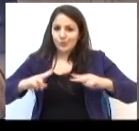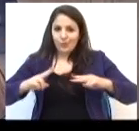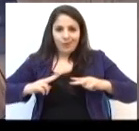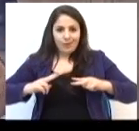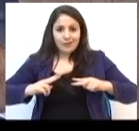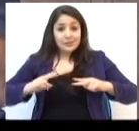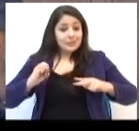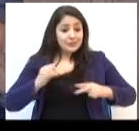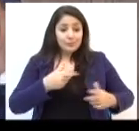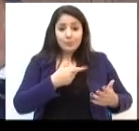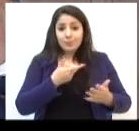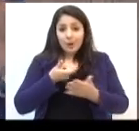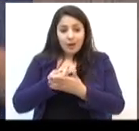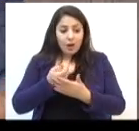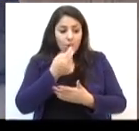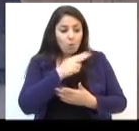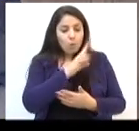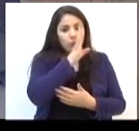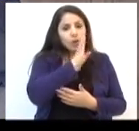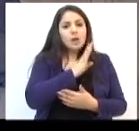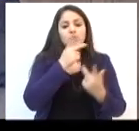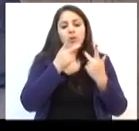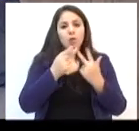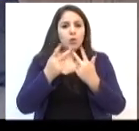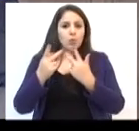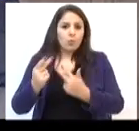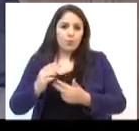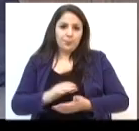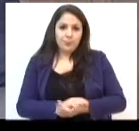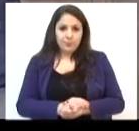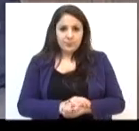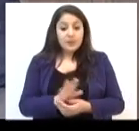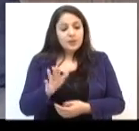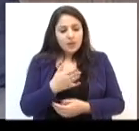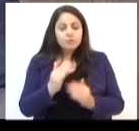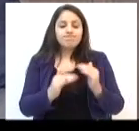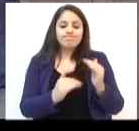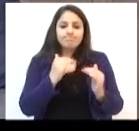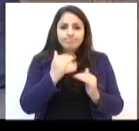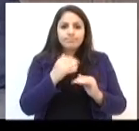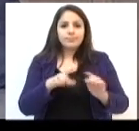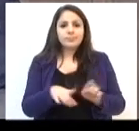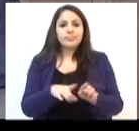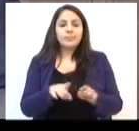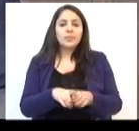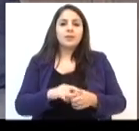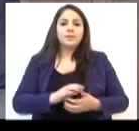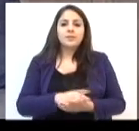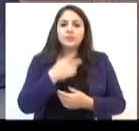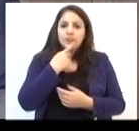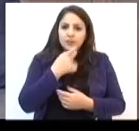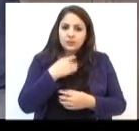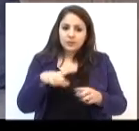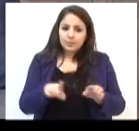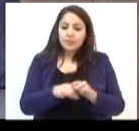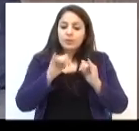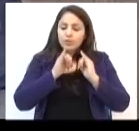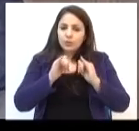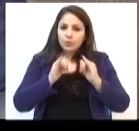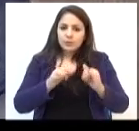vacinas privadas, ainda com possibilidades de ser superior, se isso for possível. Ressaltando também que as informações